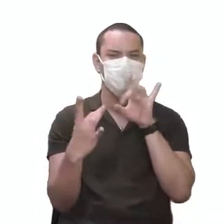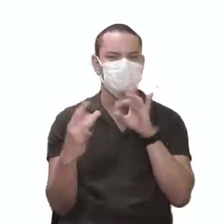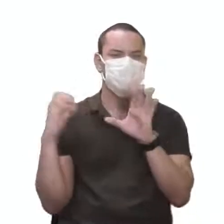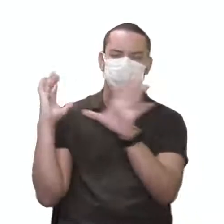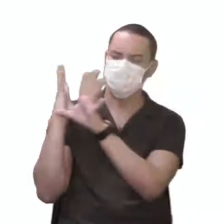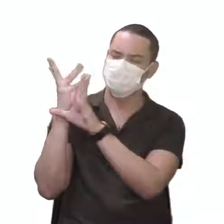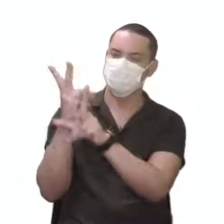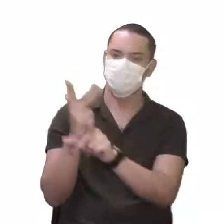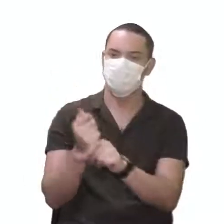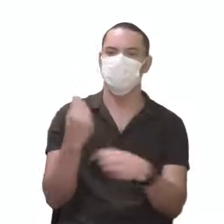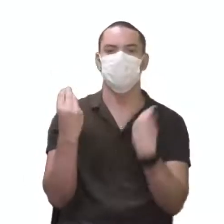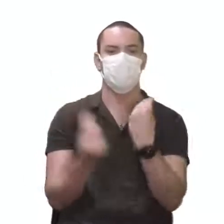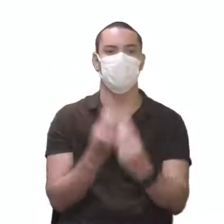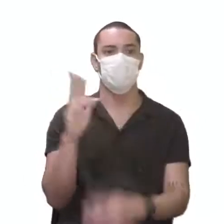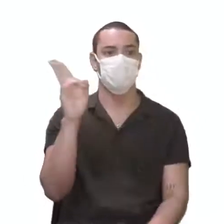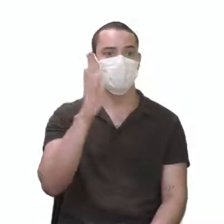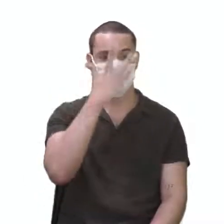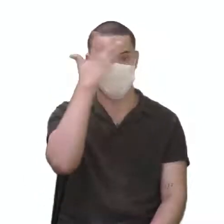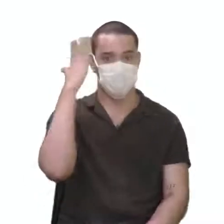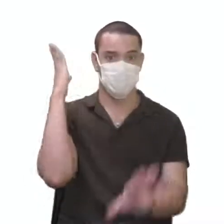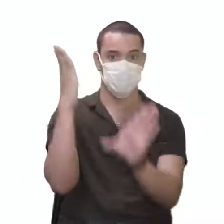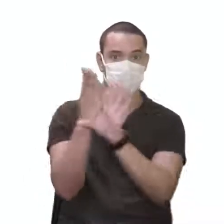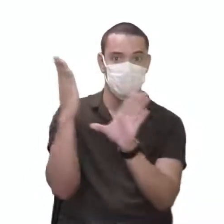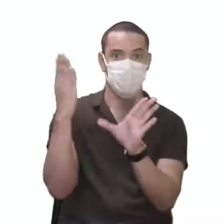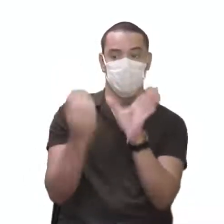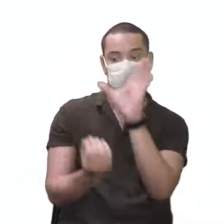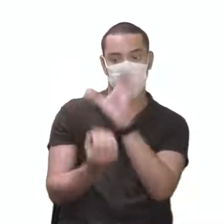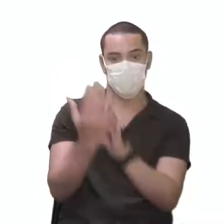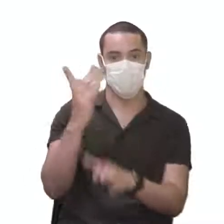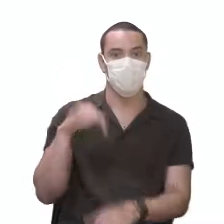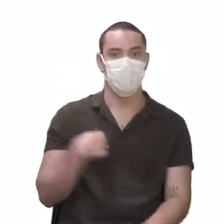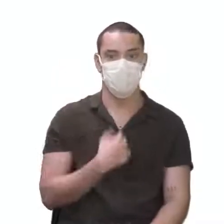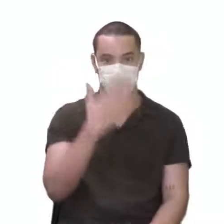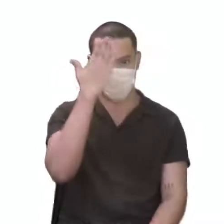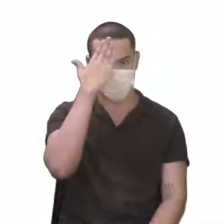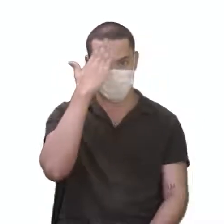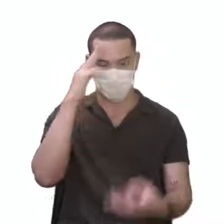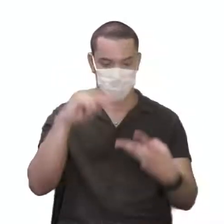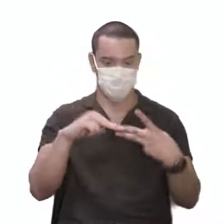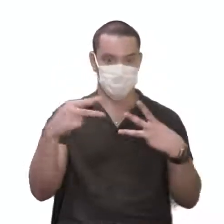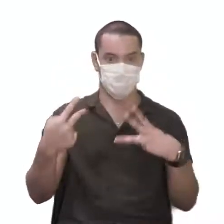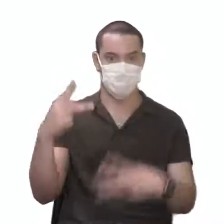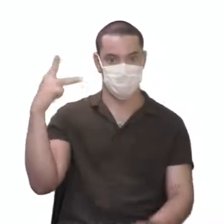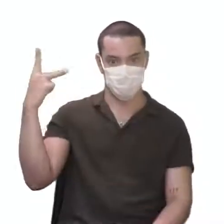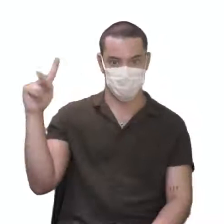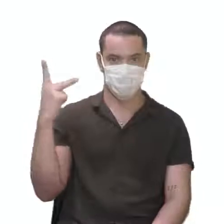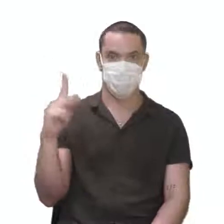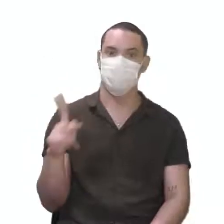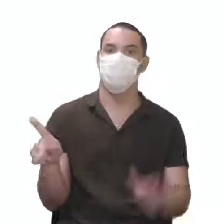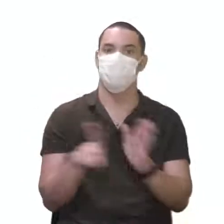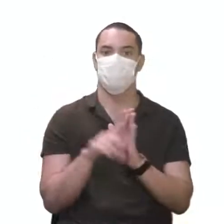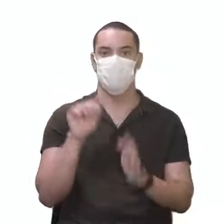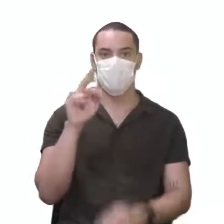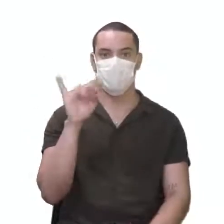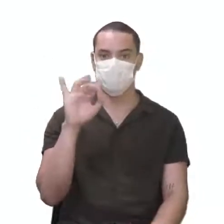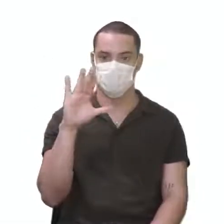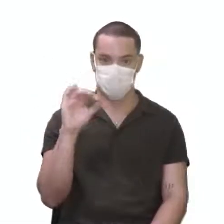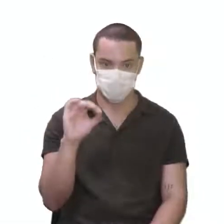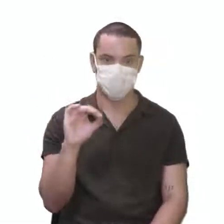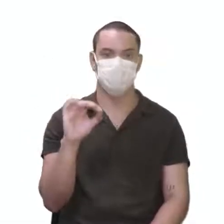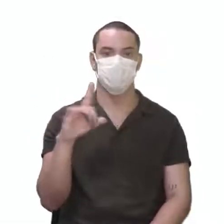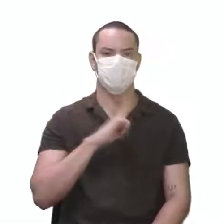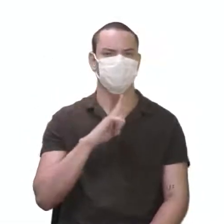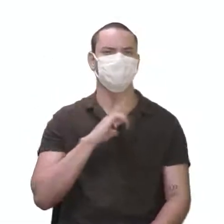relação a quem descobriu, quem criou. E a gente sabe que foi Gregor Mendel, que era austríaco, que teve vários